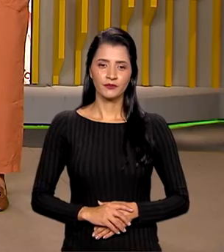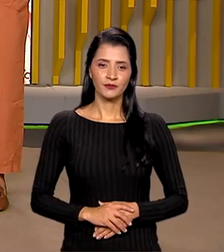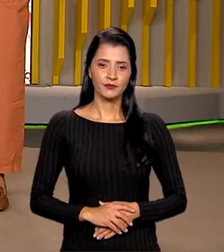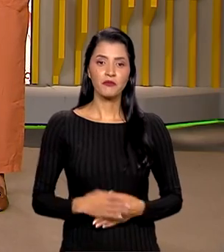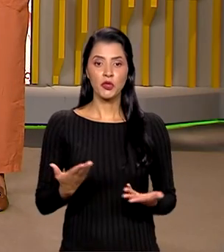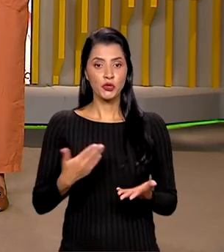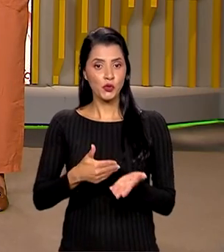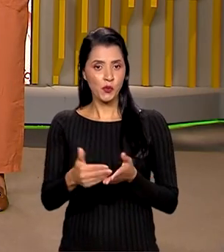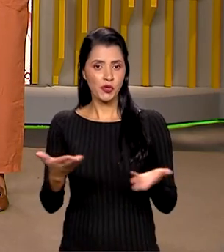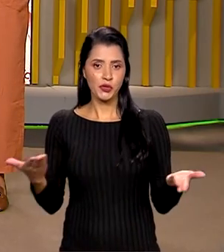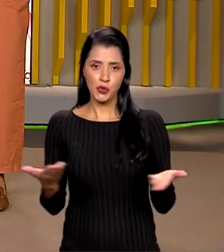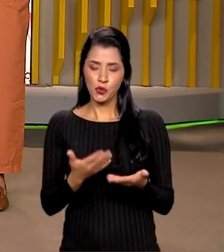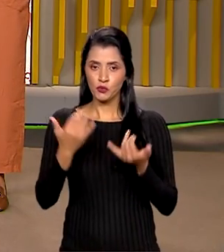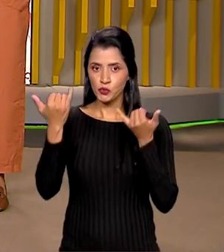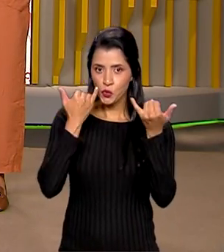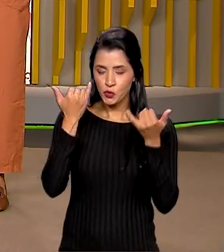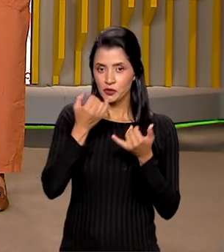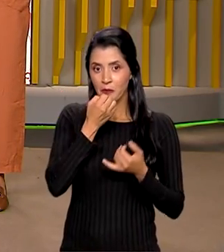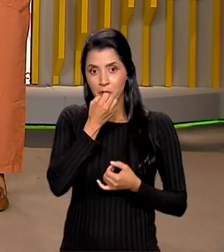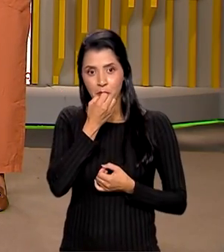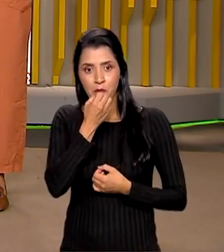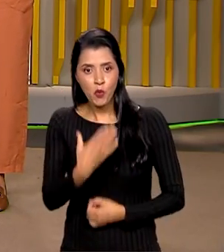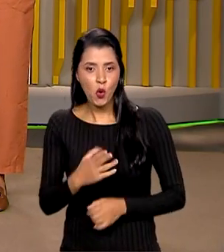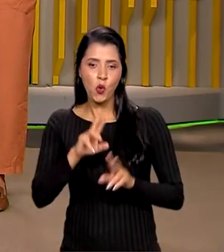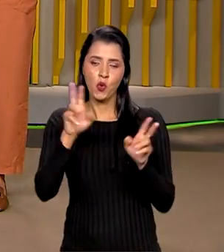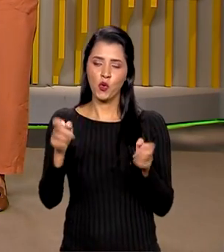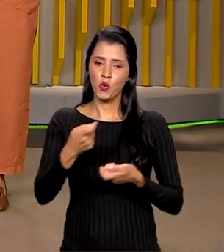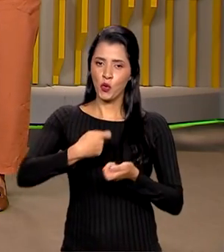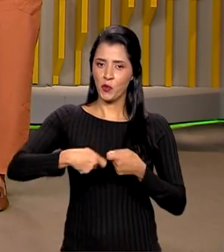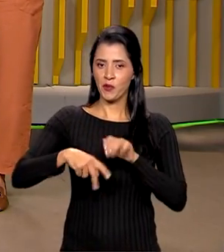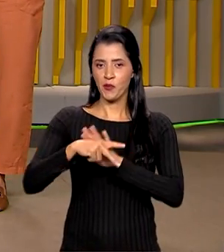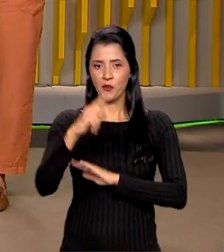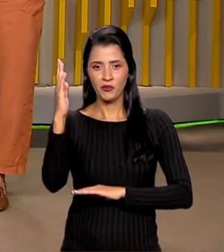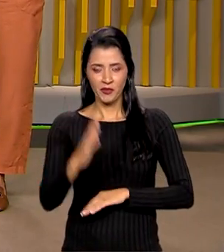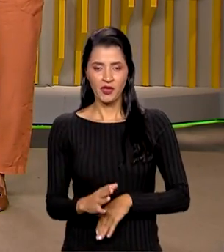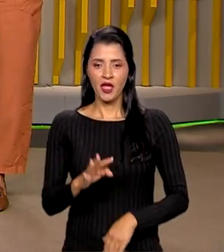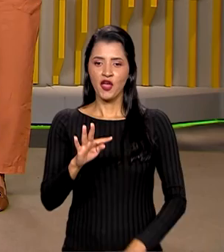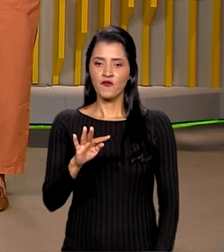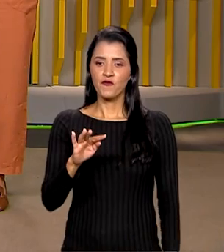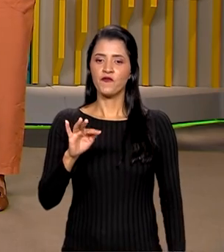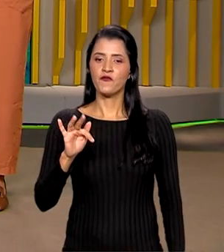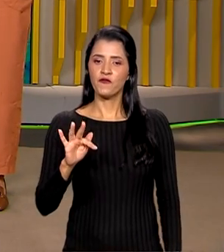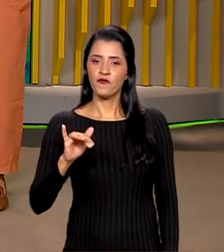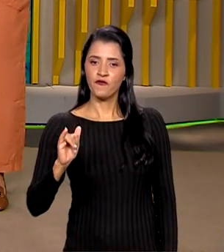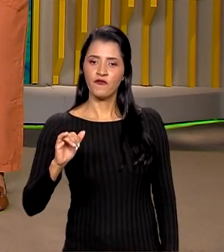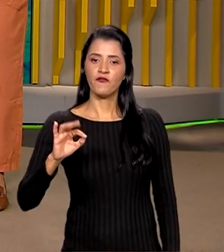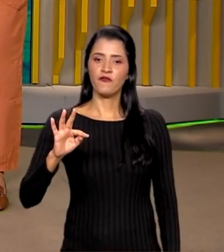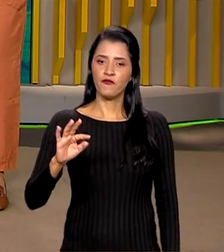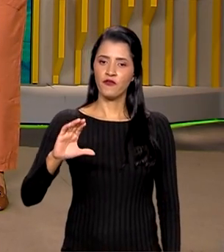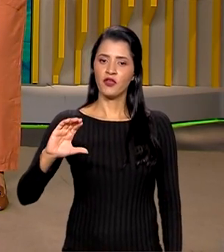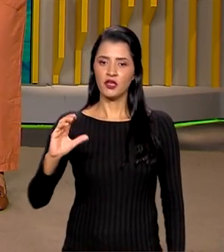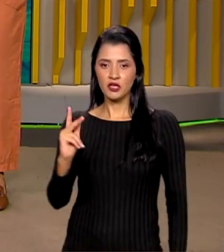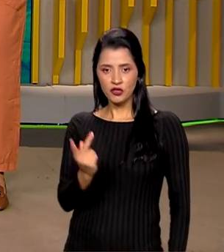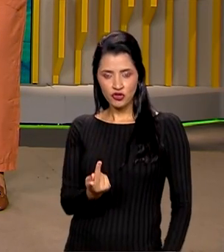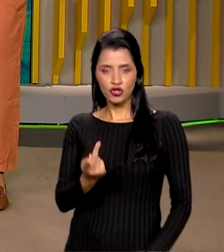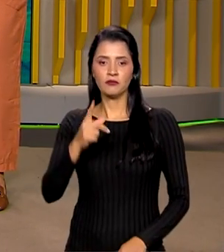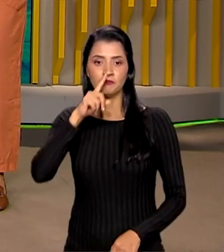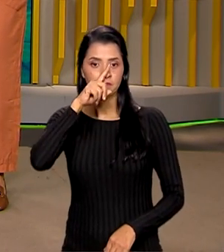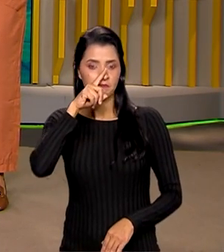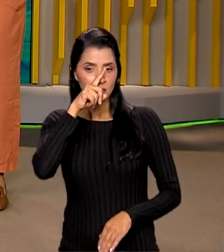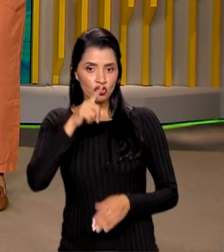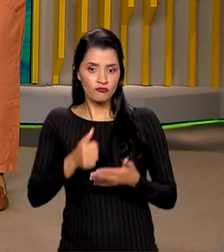A gente começa com uma notícia boa sobre a economia do país. A FIT, uma agência internacional de classificação de risco,